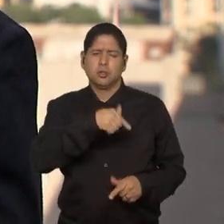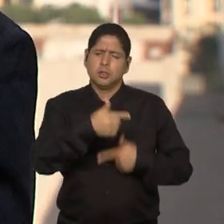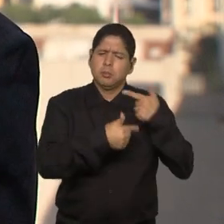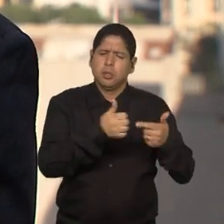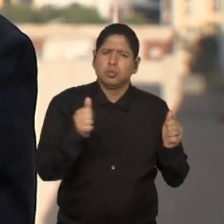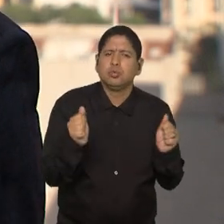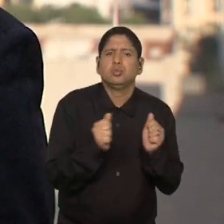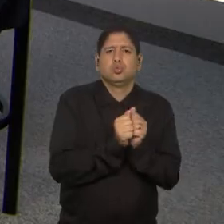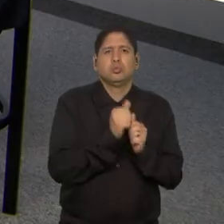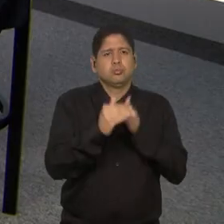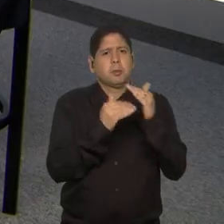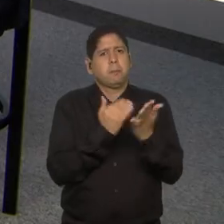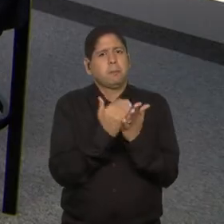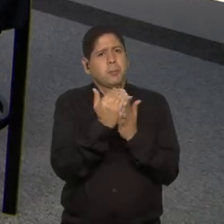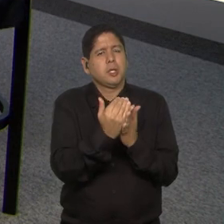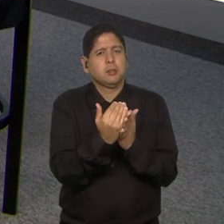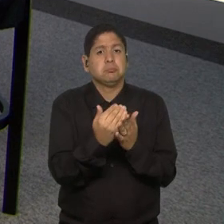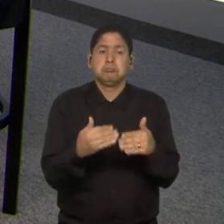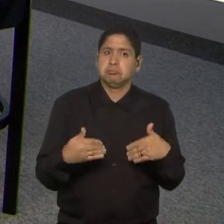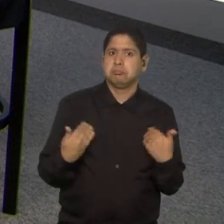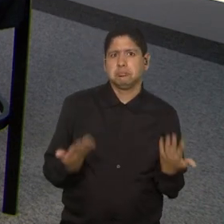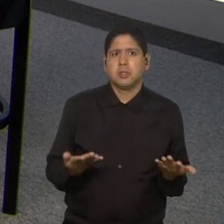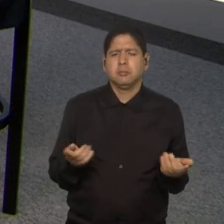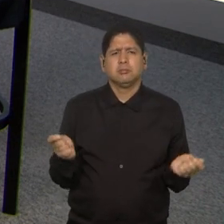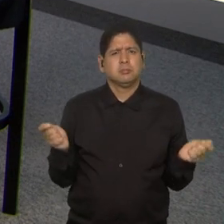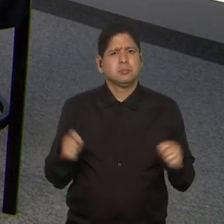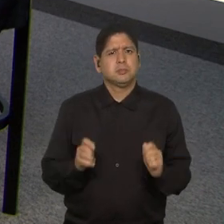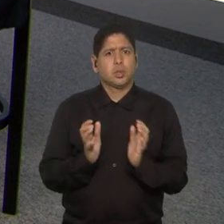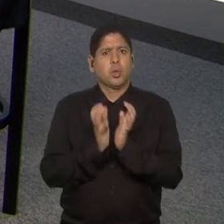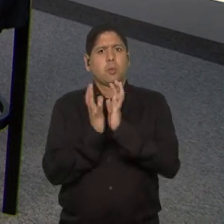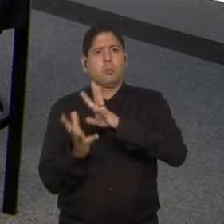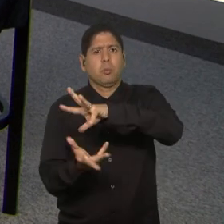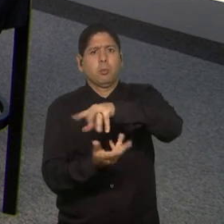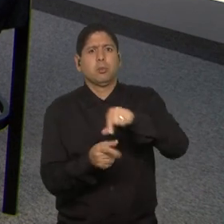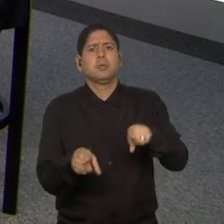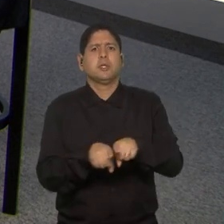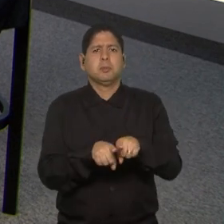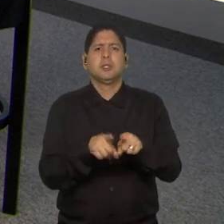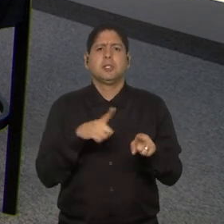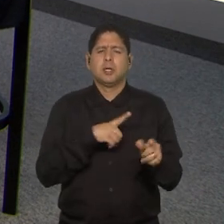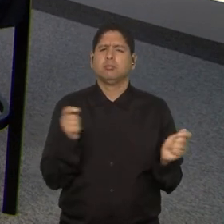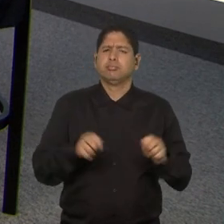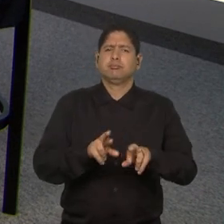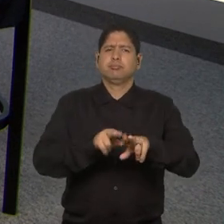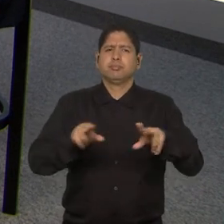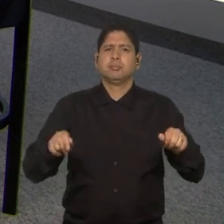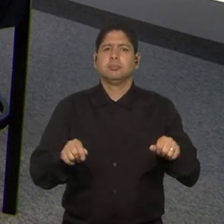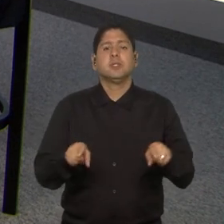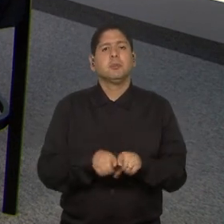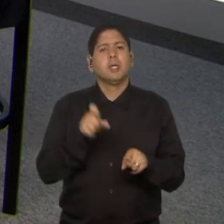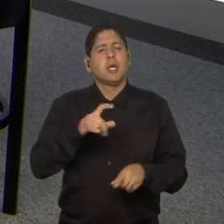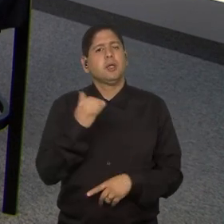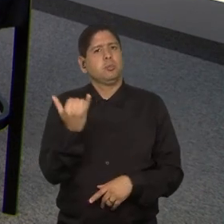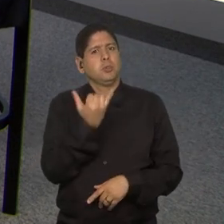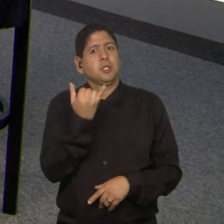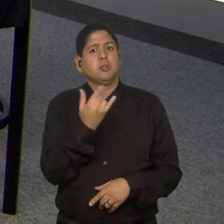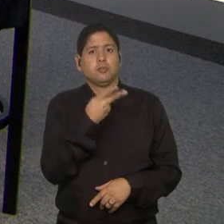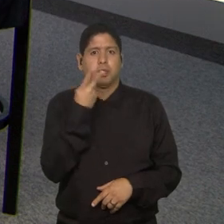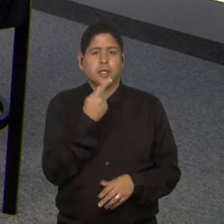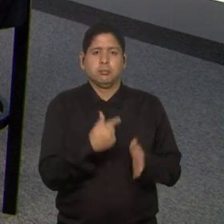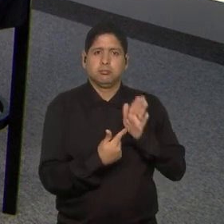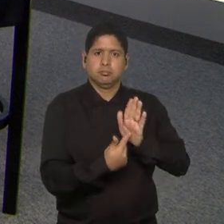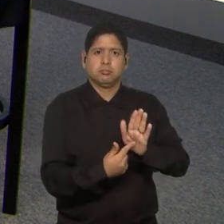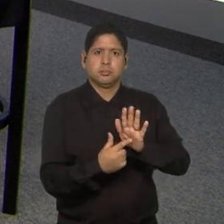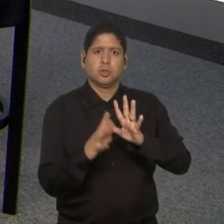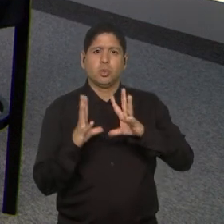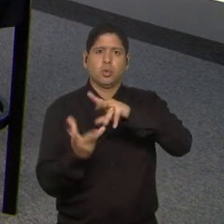desenvolver ainda mais. Sobre as chances da Copa do Mundo, temos bastante chance. Importante acentuar que tivemos